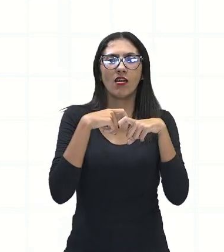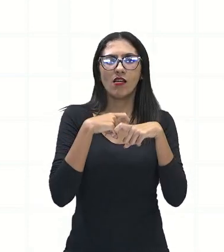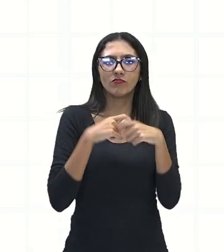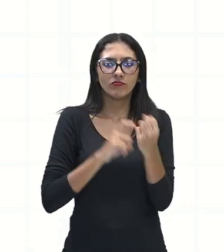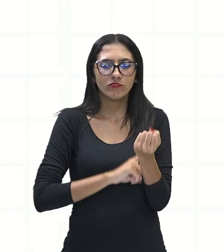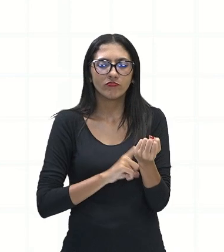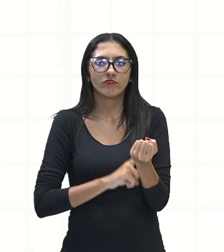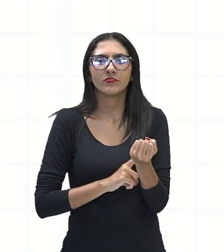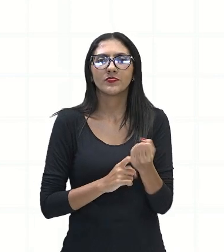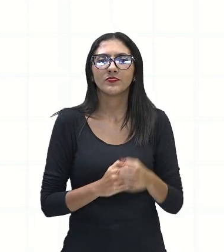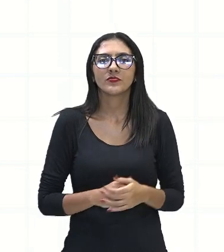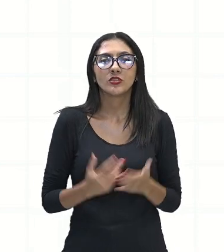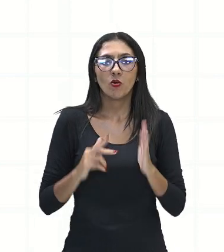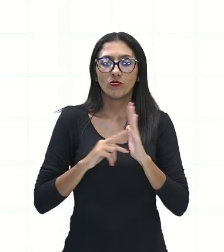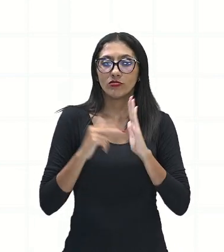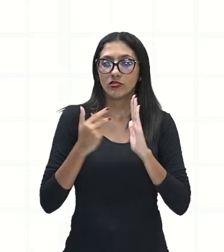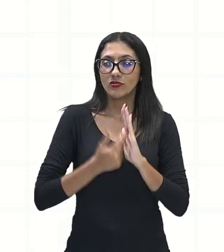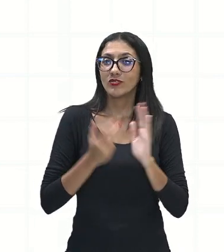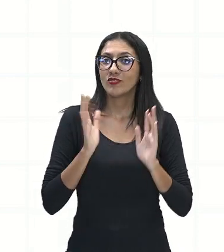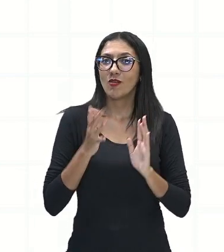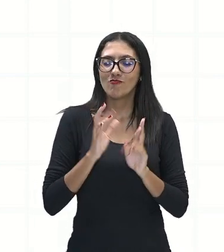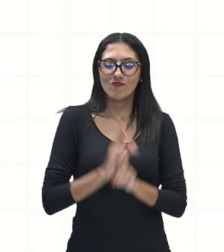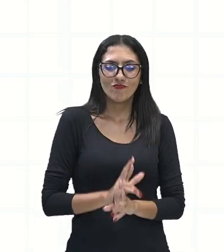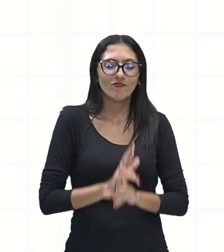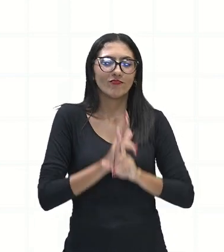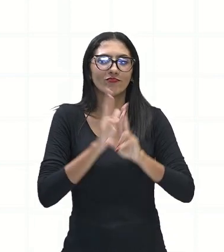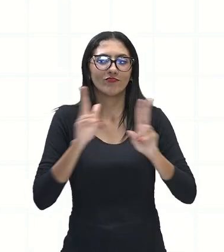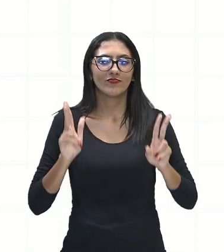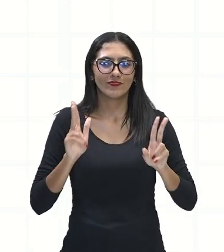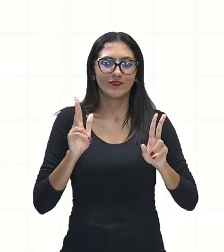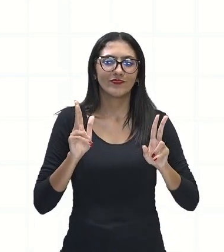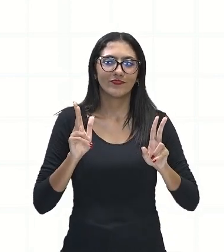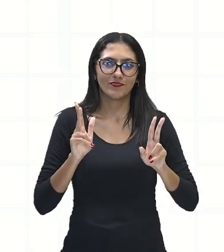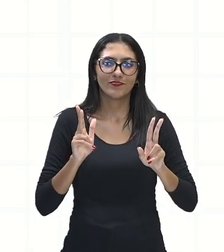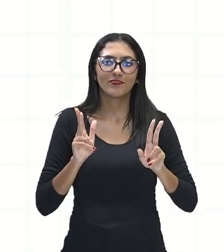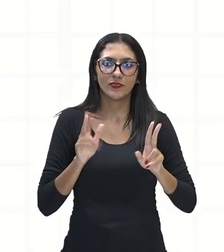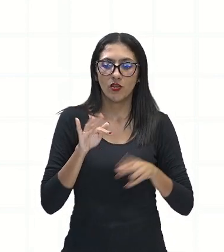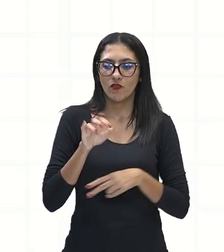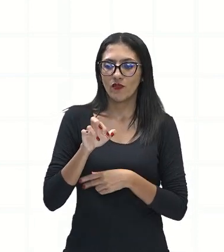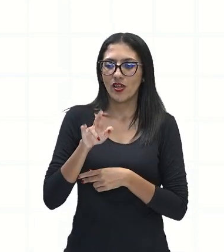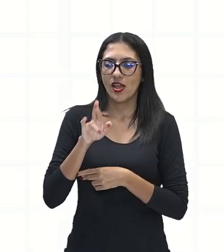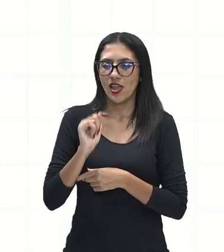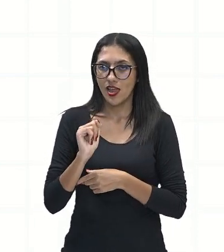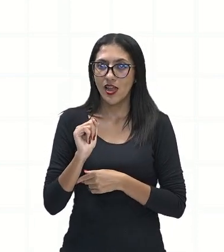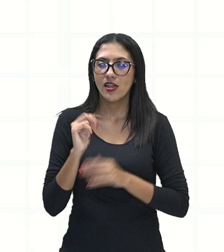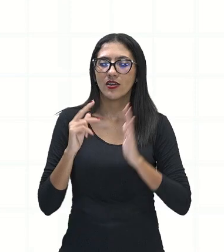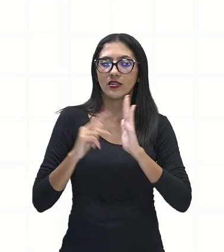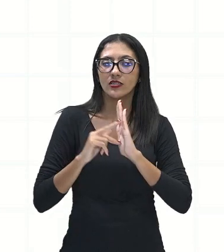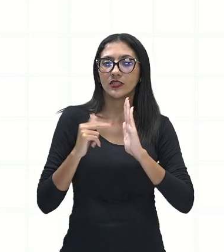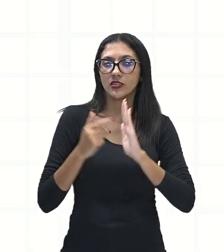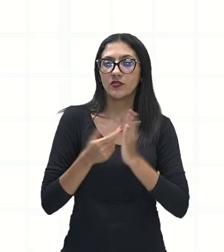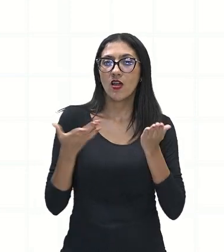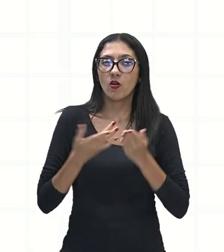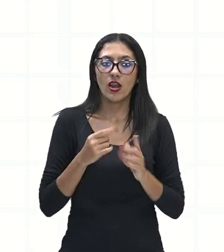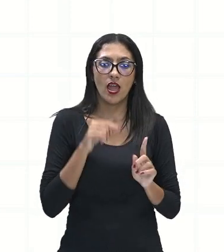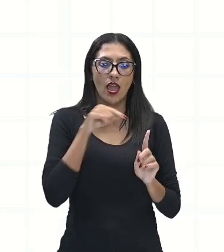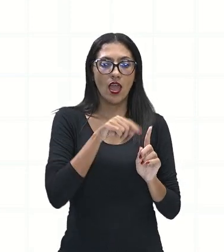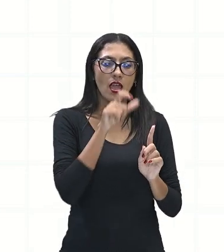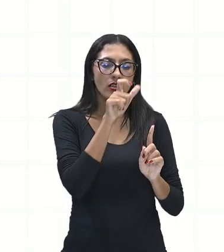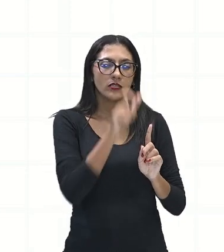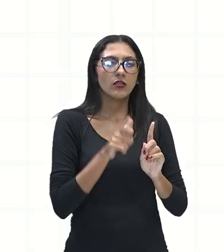já vai estar com um outro sentido, né? O sentido de ela ficar, da Cleane, ter ficado